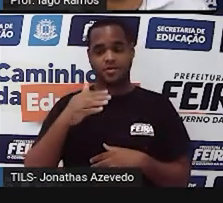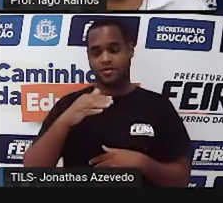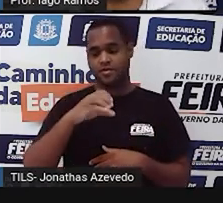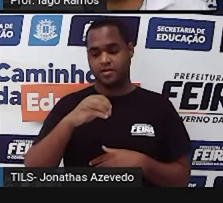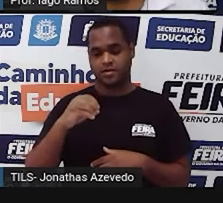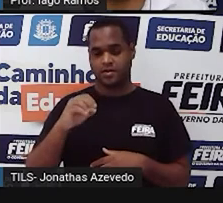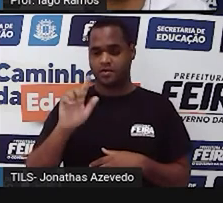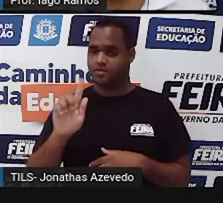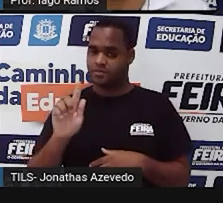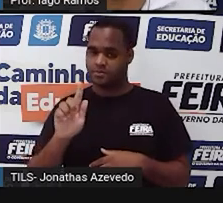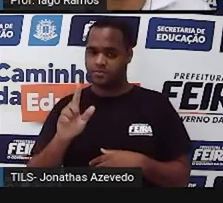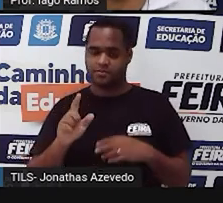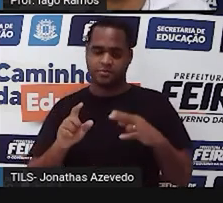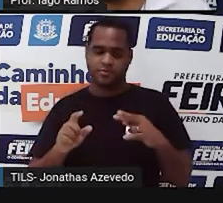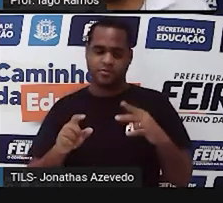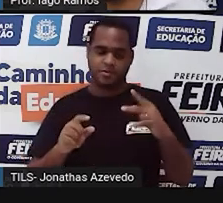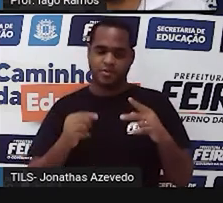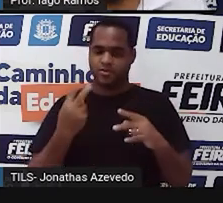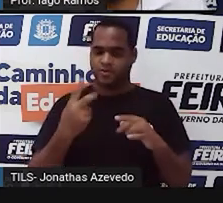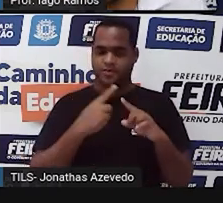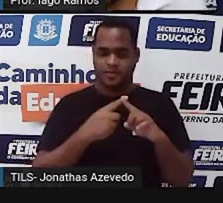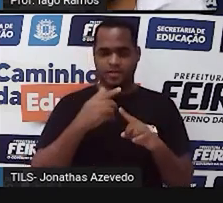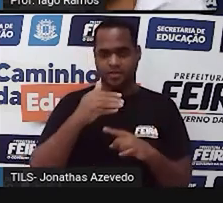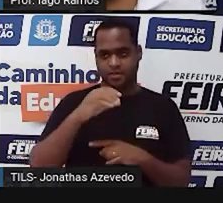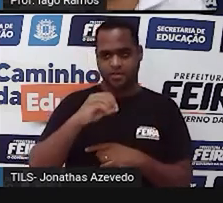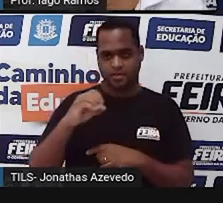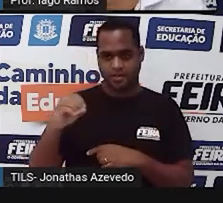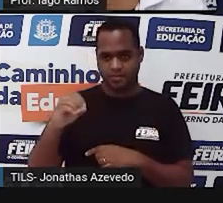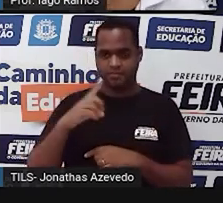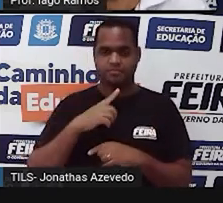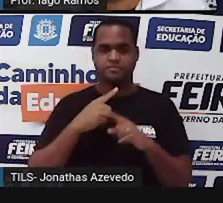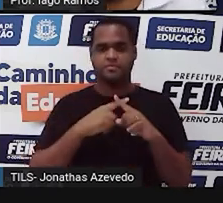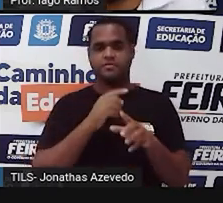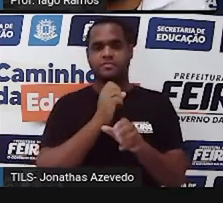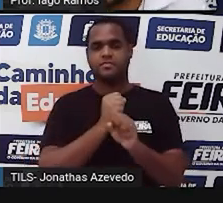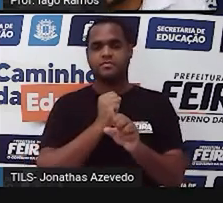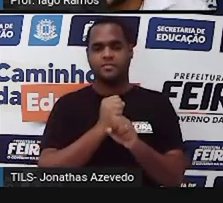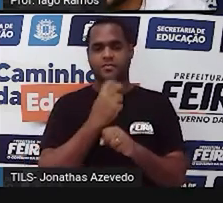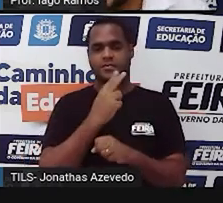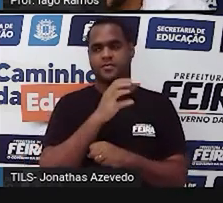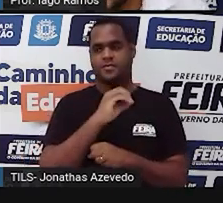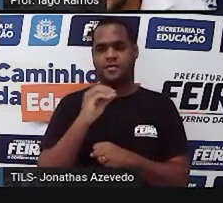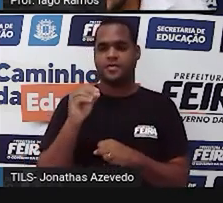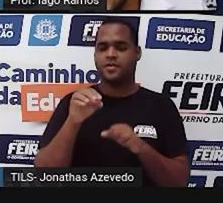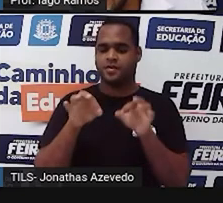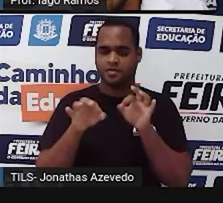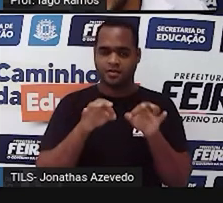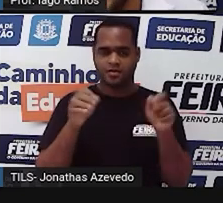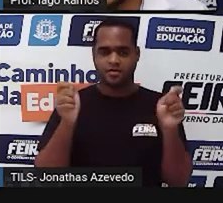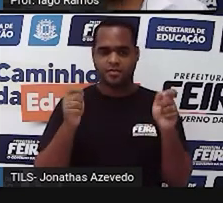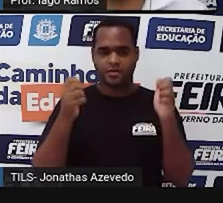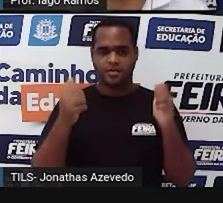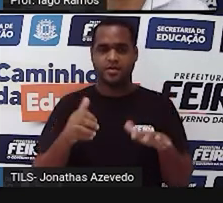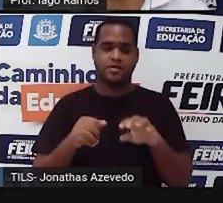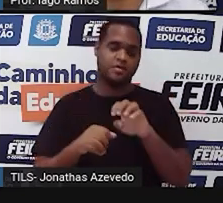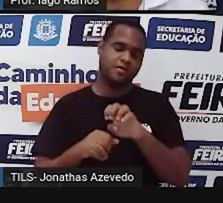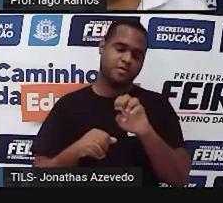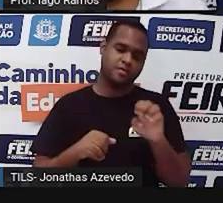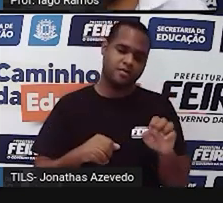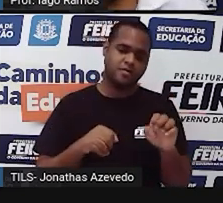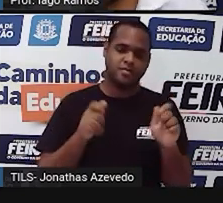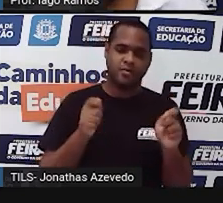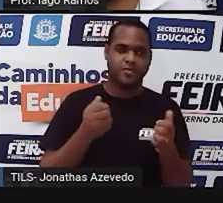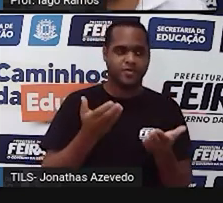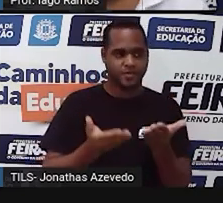gramas. Duplicado é 2 vezes 100, vai dar 200. O que deverá ser feito no lado esquerdo para que os pratos fiquem